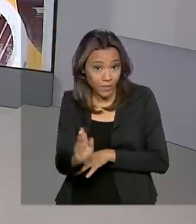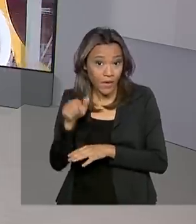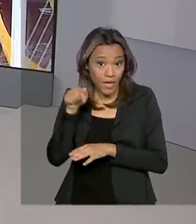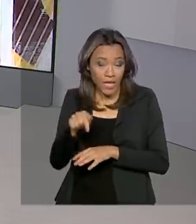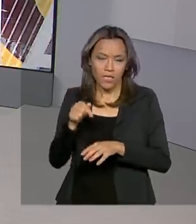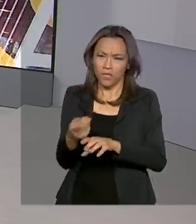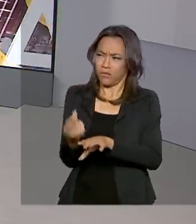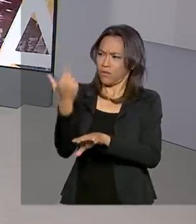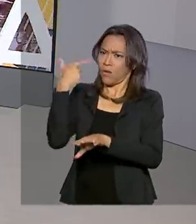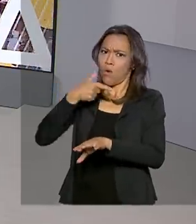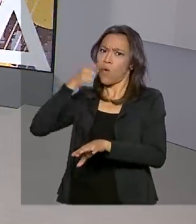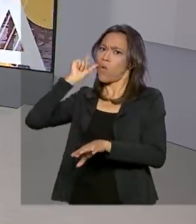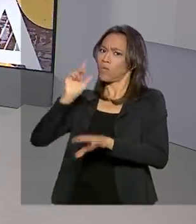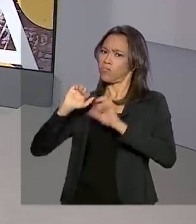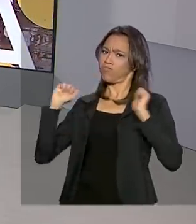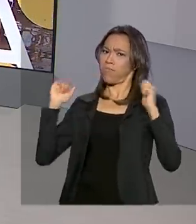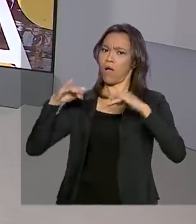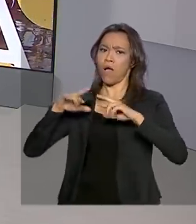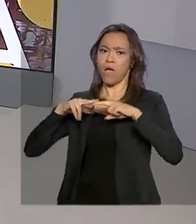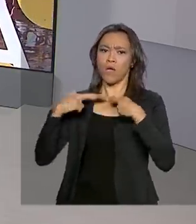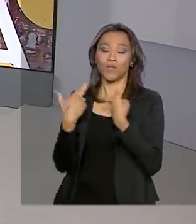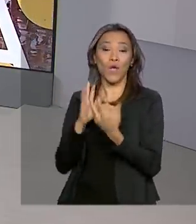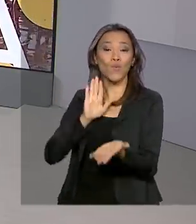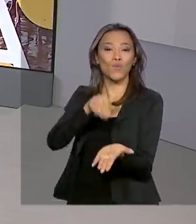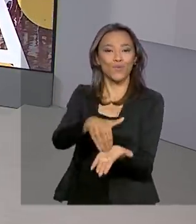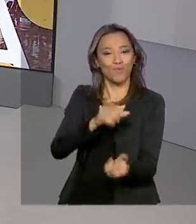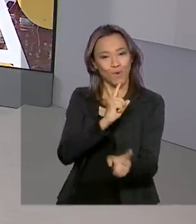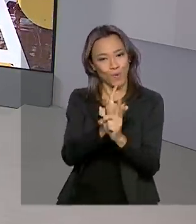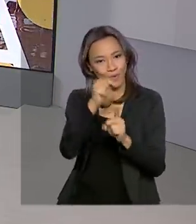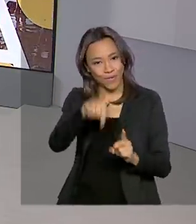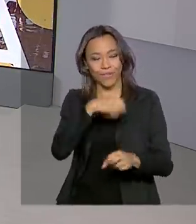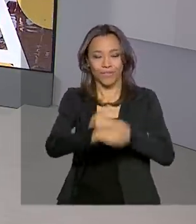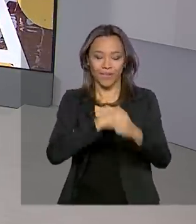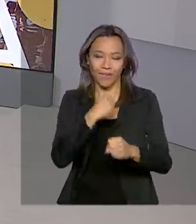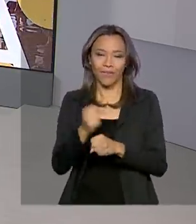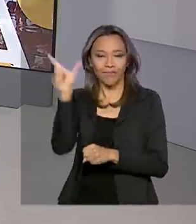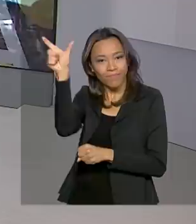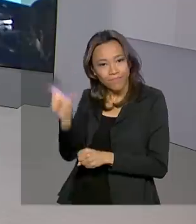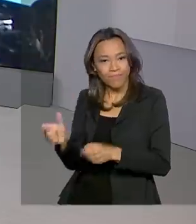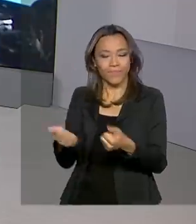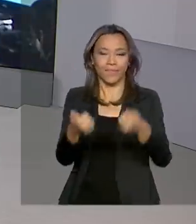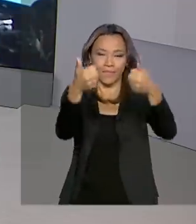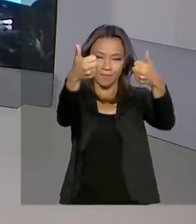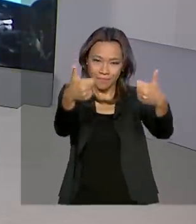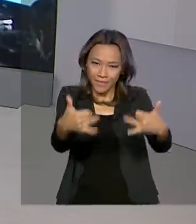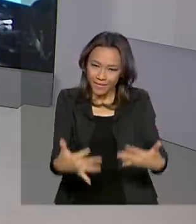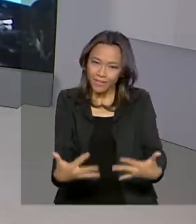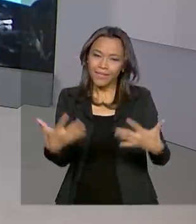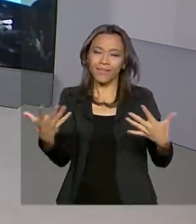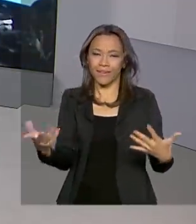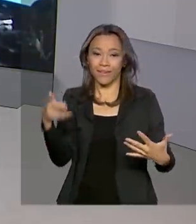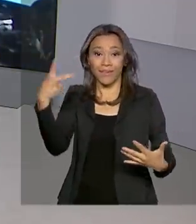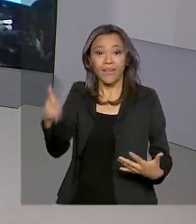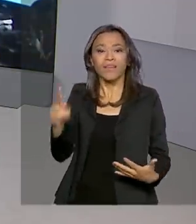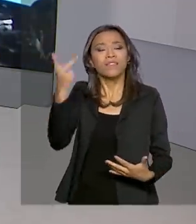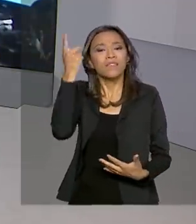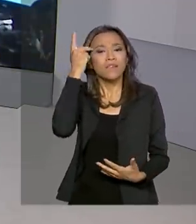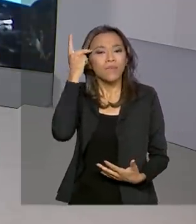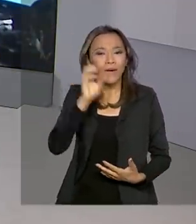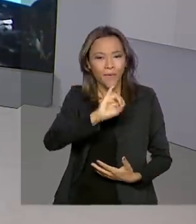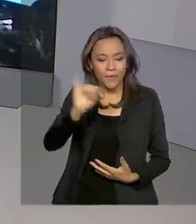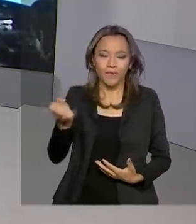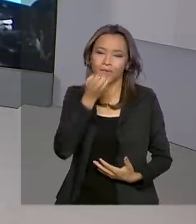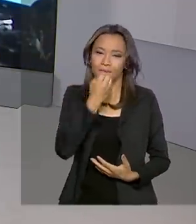reunido desde ontem, no último encontro deste ano. Quem explica tudo para a gente é o repórter Dimas Soude, direto de São Paulo. Oi,